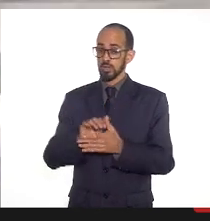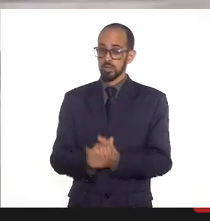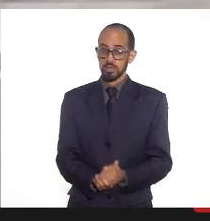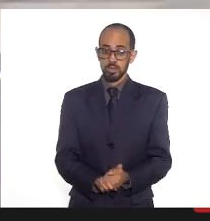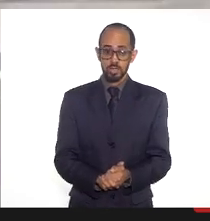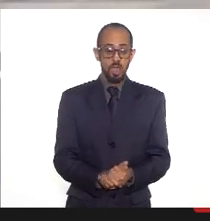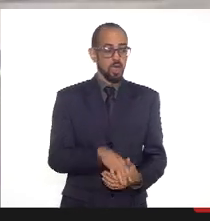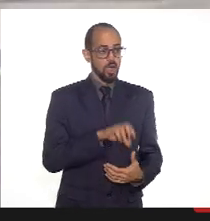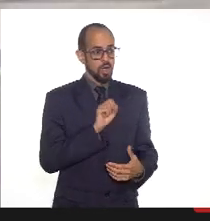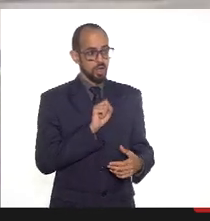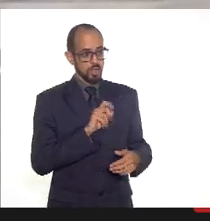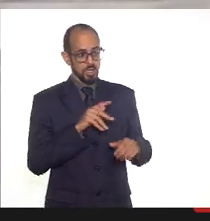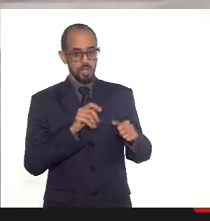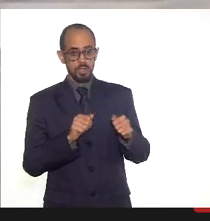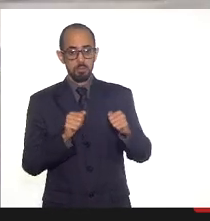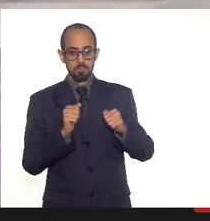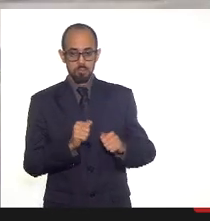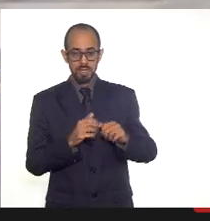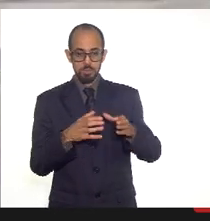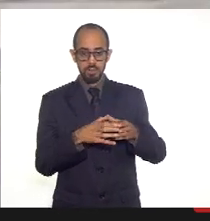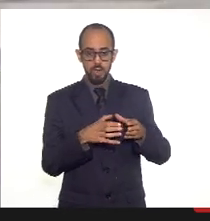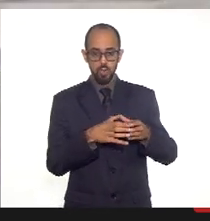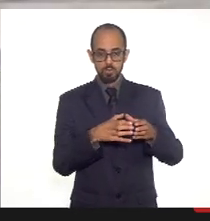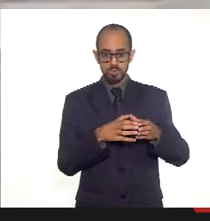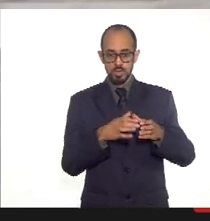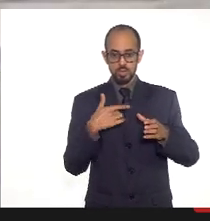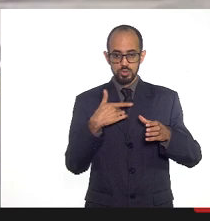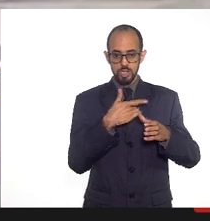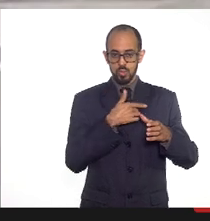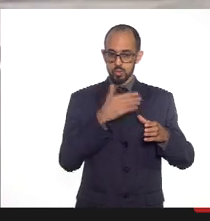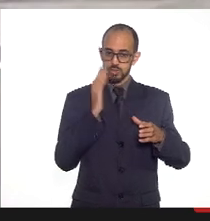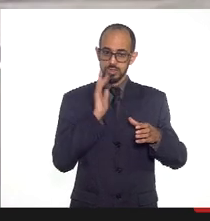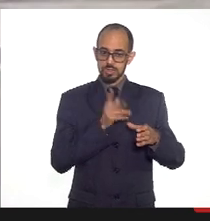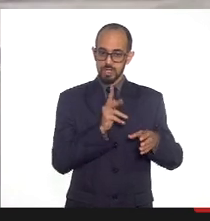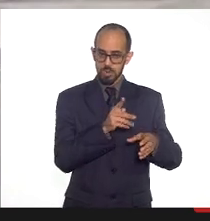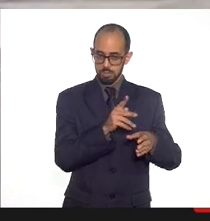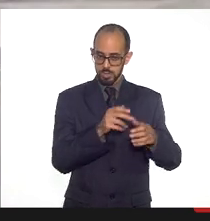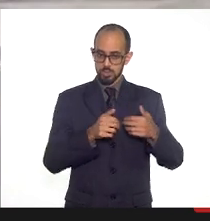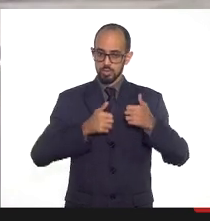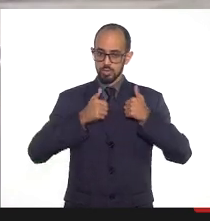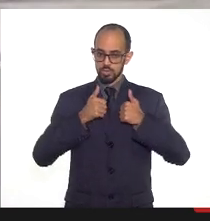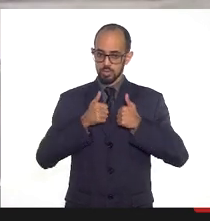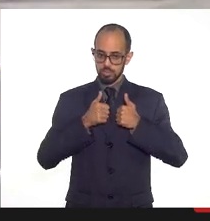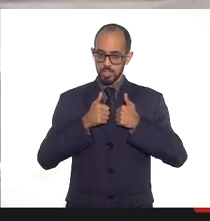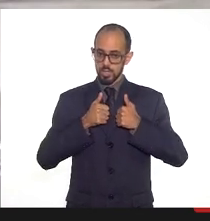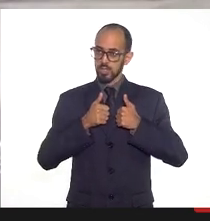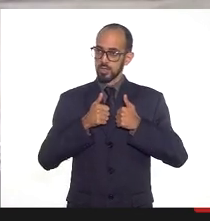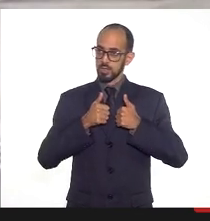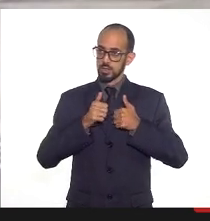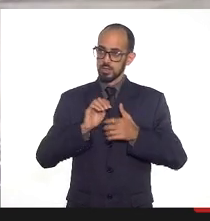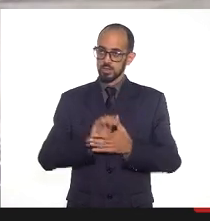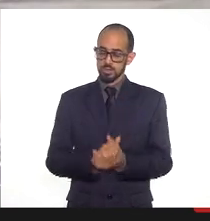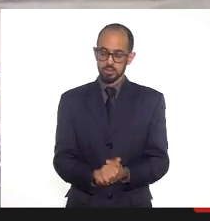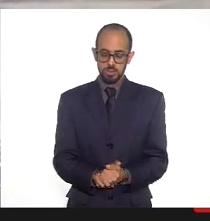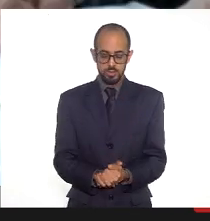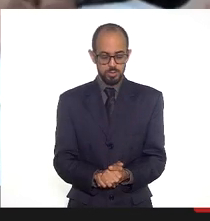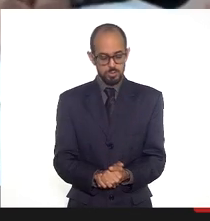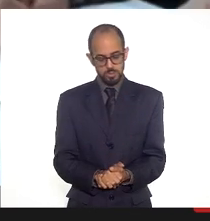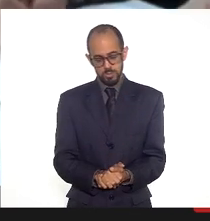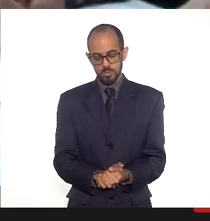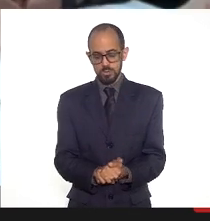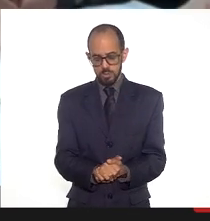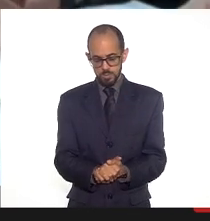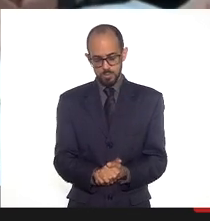Passa para a Comissão de Saúde, não para o nosso gabinete, sempre dirigida à presidência da Comissão de Saúde. Pode deixar.